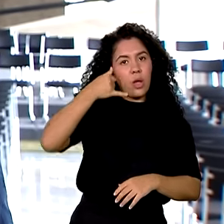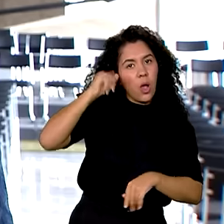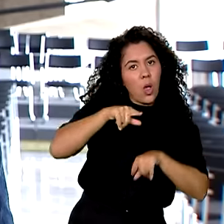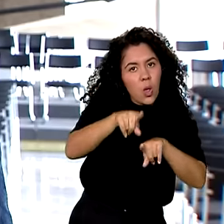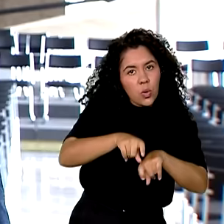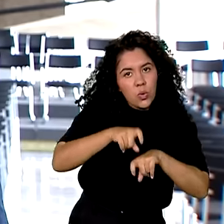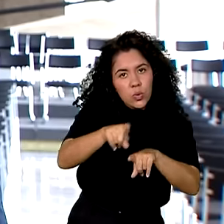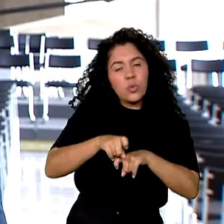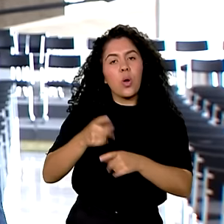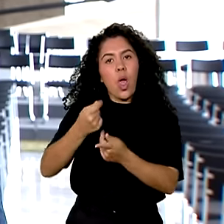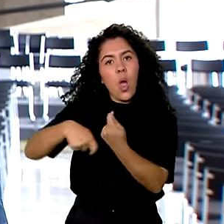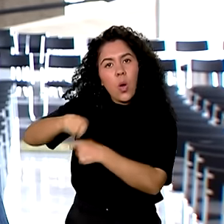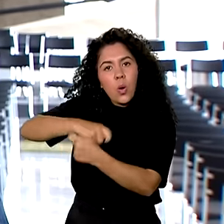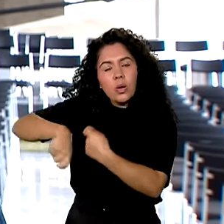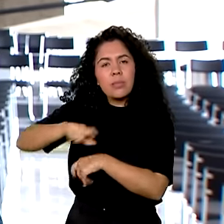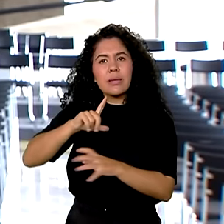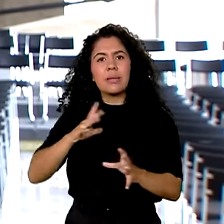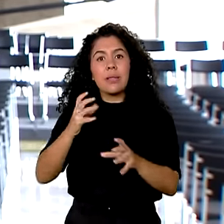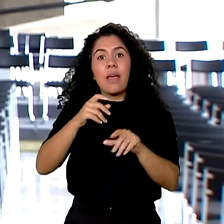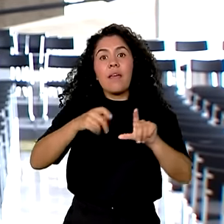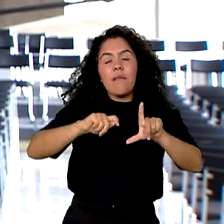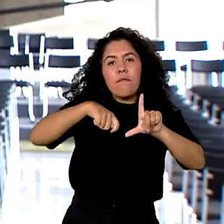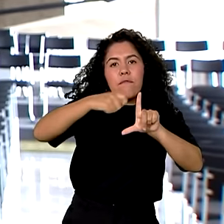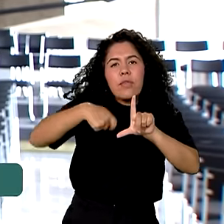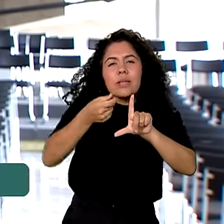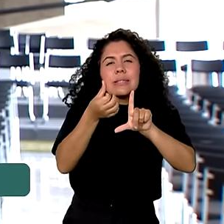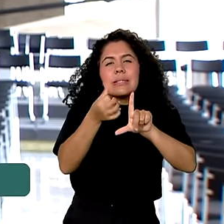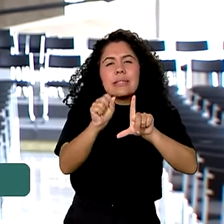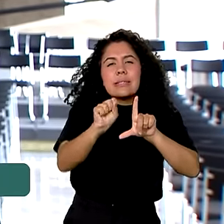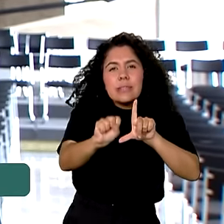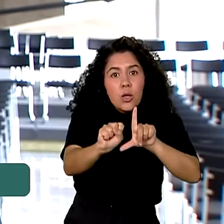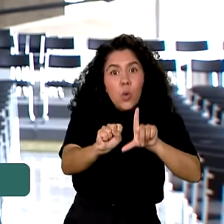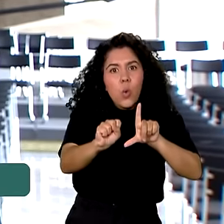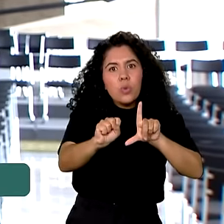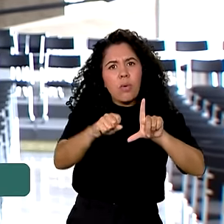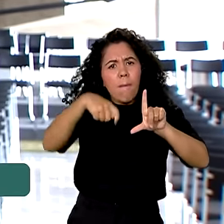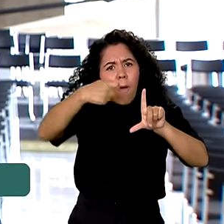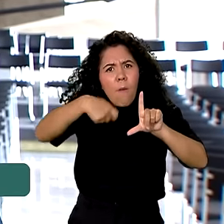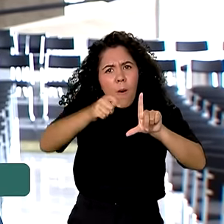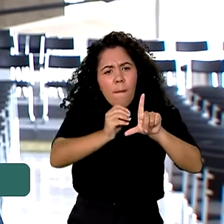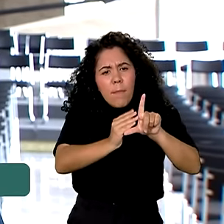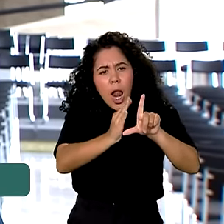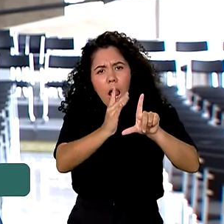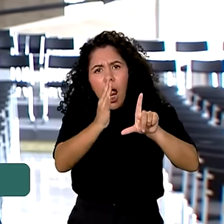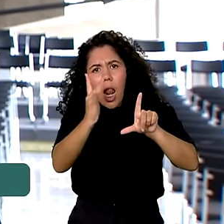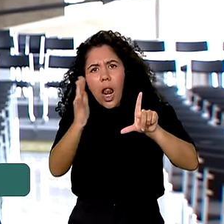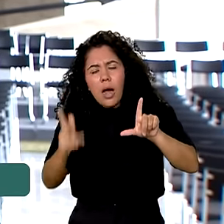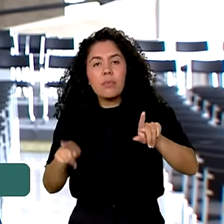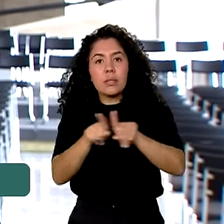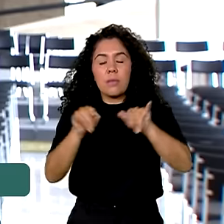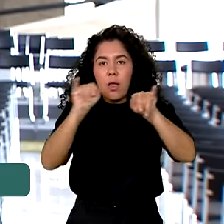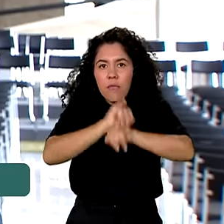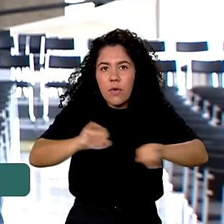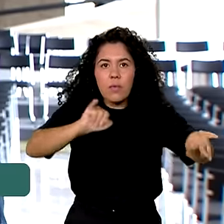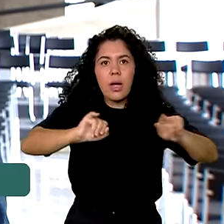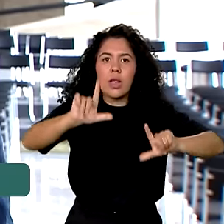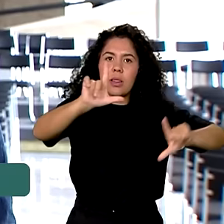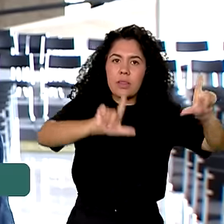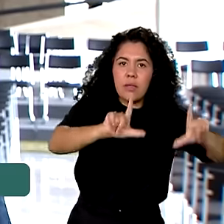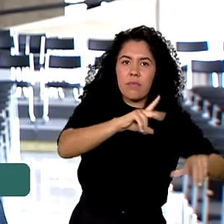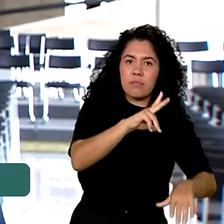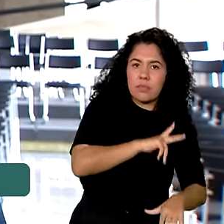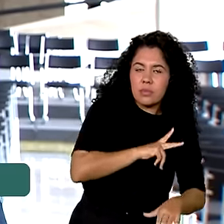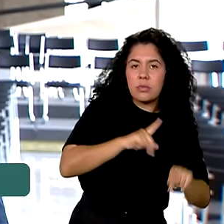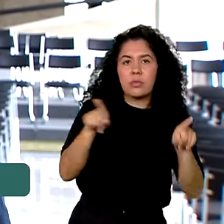audiovisual com vídeos de 60 segundos, além de informativos que serão veiculados na TV aberta e fechada,